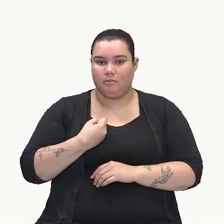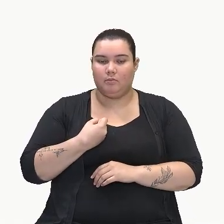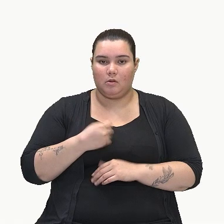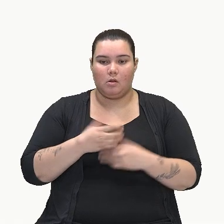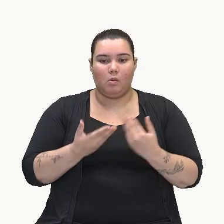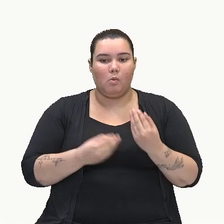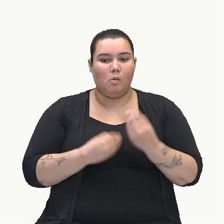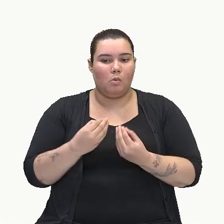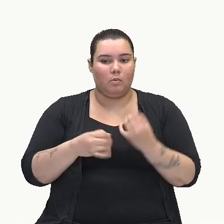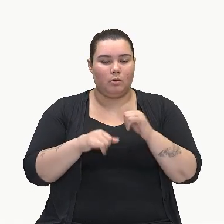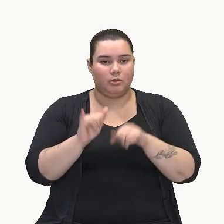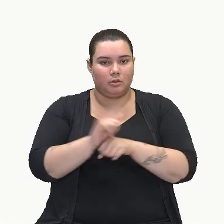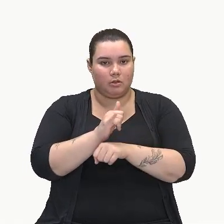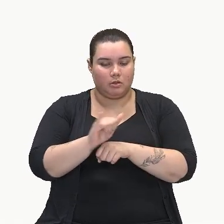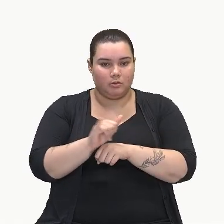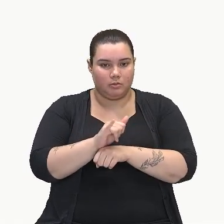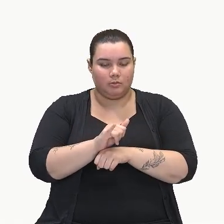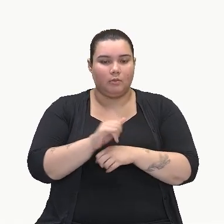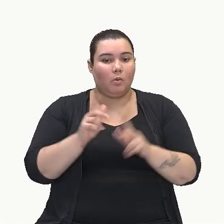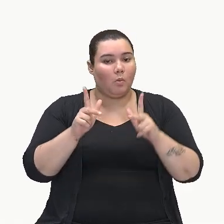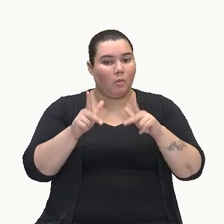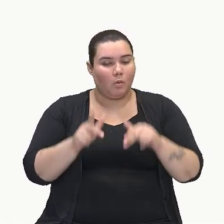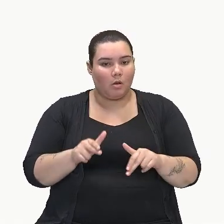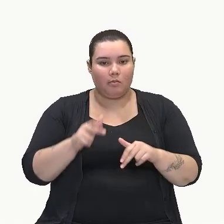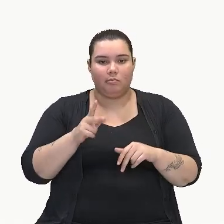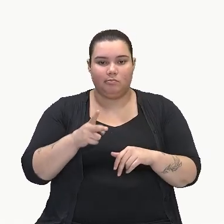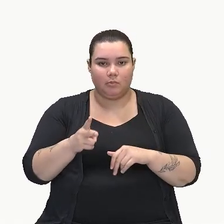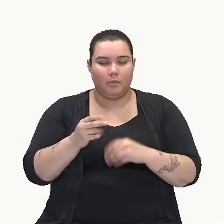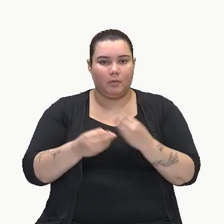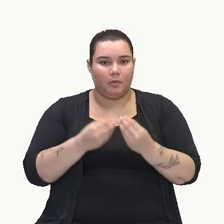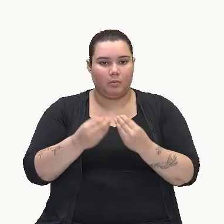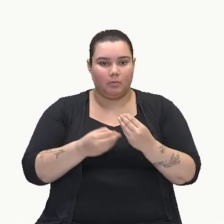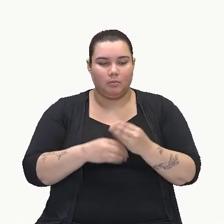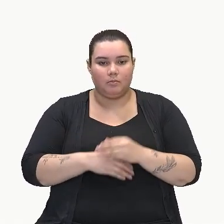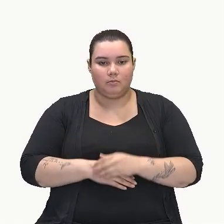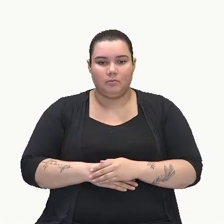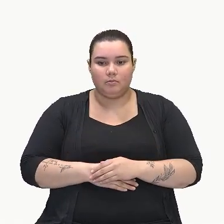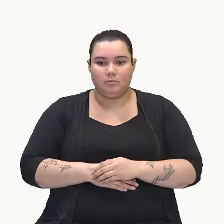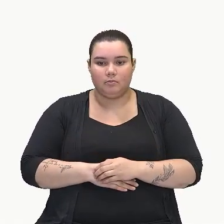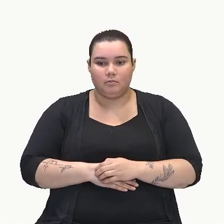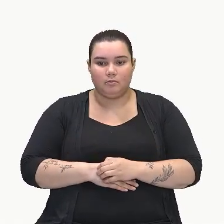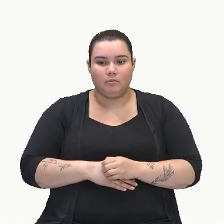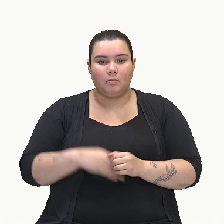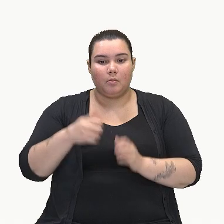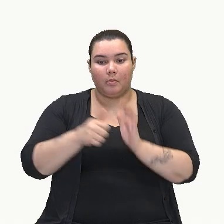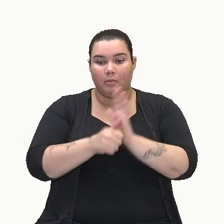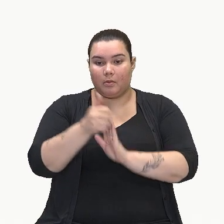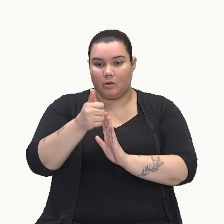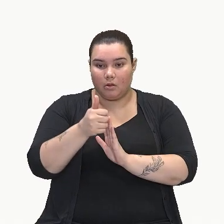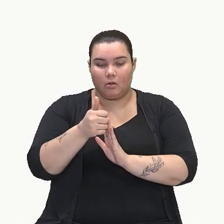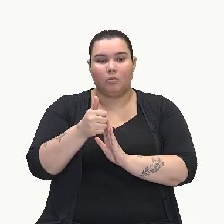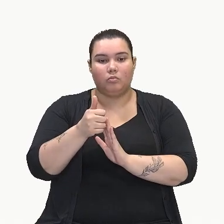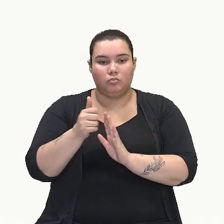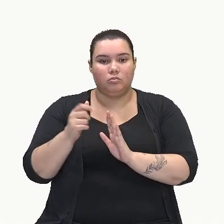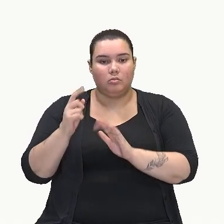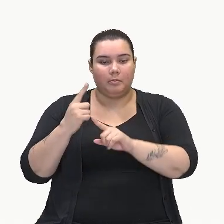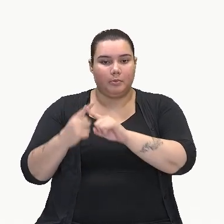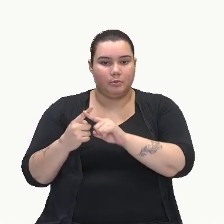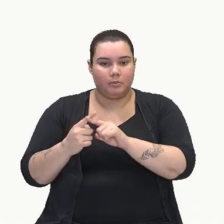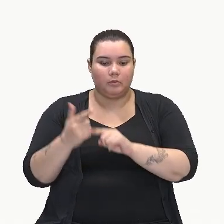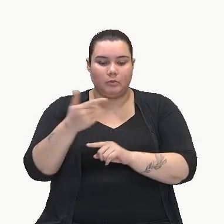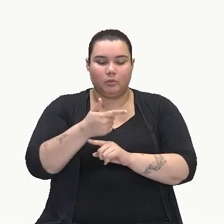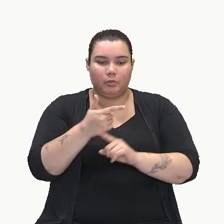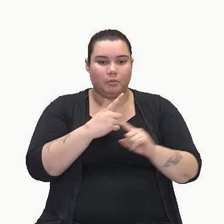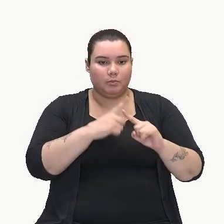gente vai fazer aí? Do mesmo jeitinho que a gente sempre fez. Multiplicar pelo primeiro, multiplicar pelo segundo.